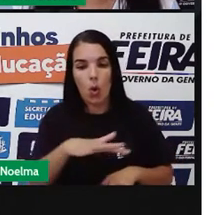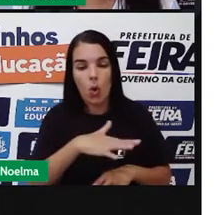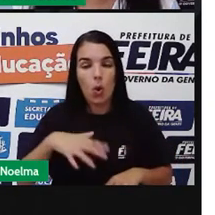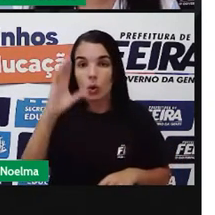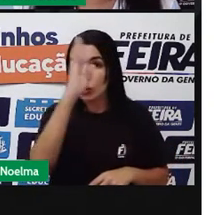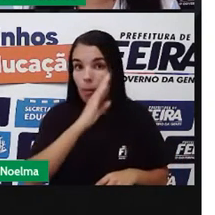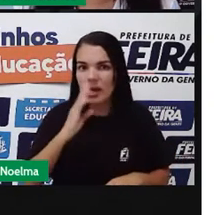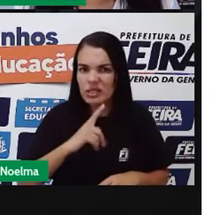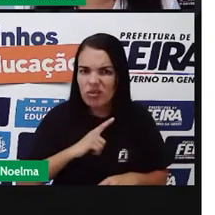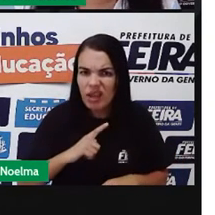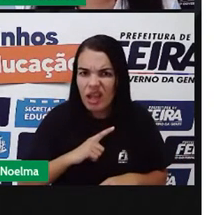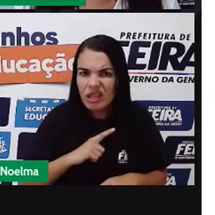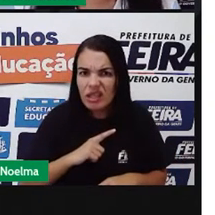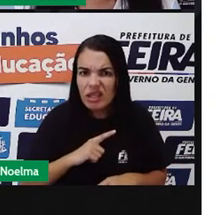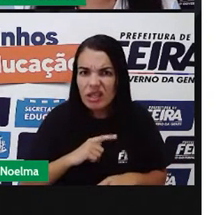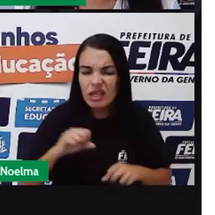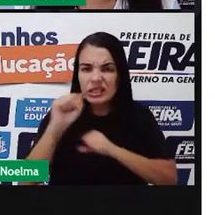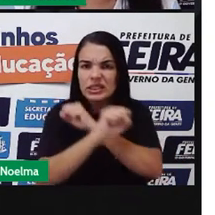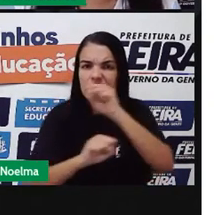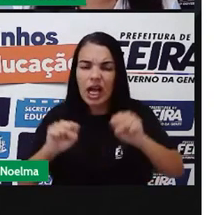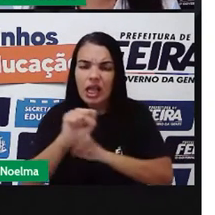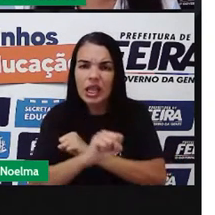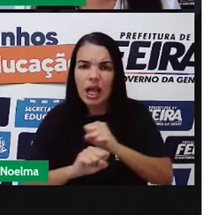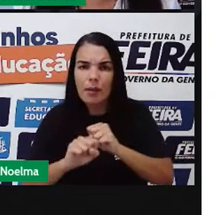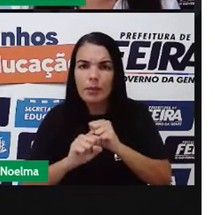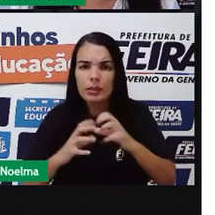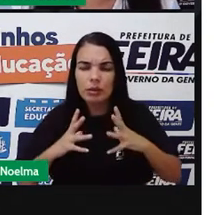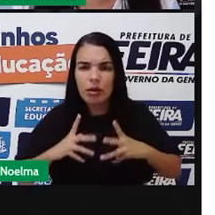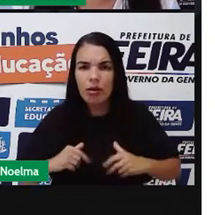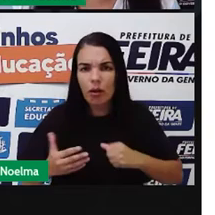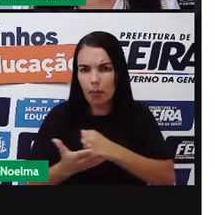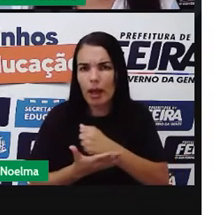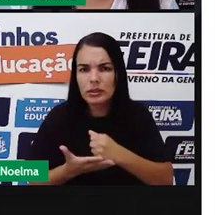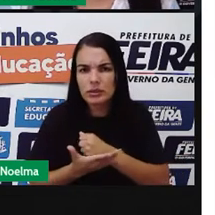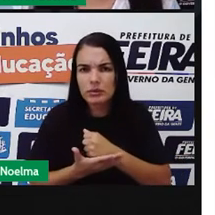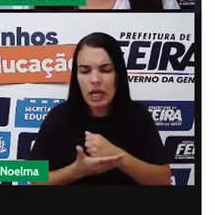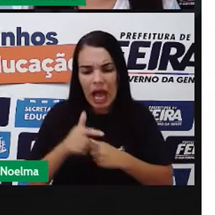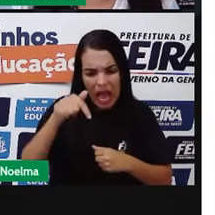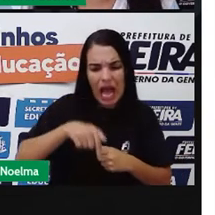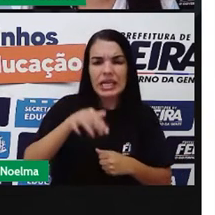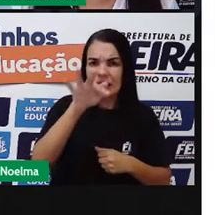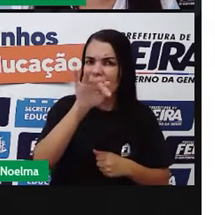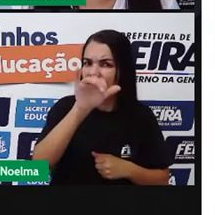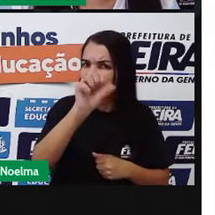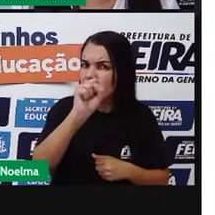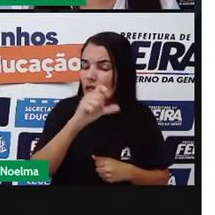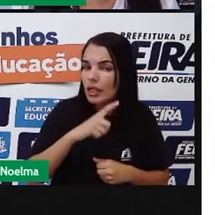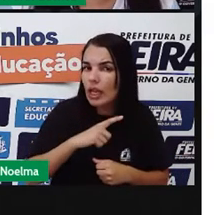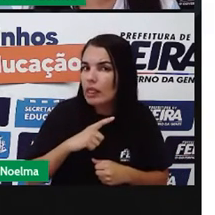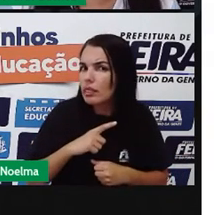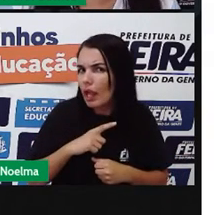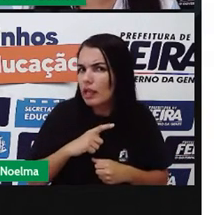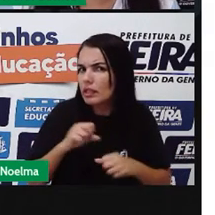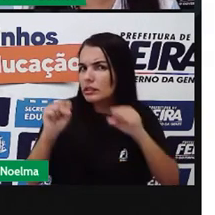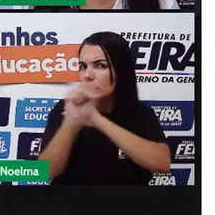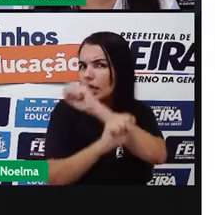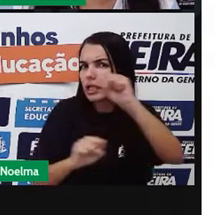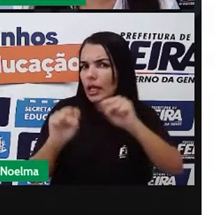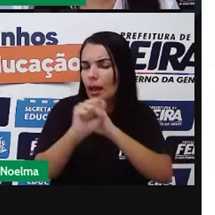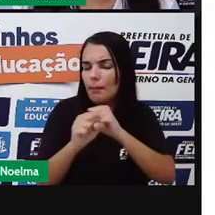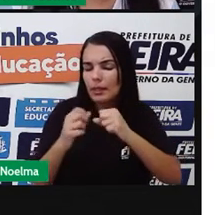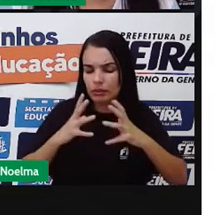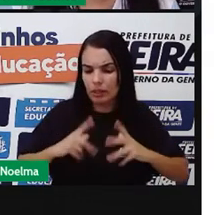cidade, será que todos nós somos atendidos, todos os moradores aqui da cidade de Peira de Santana têm saneamento